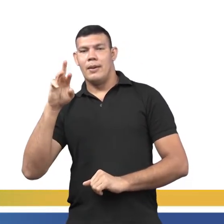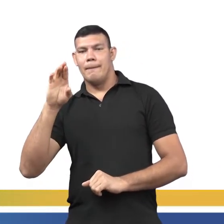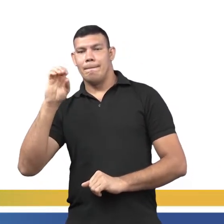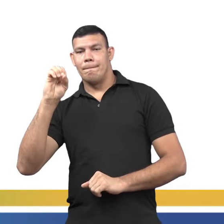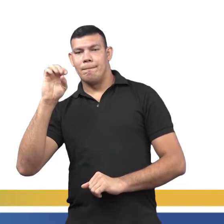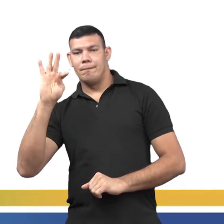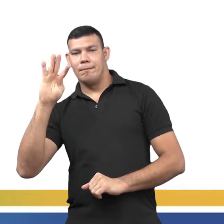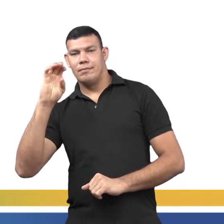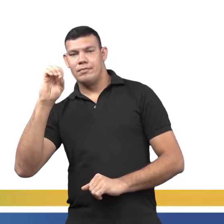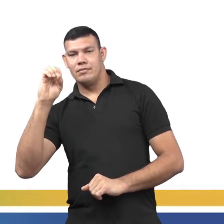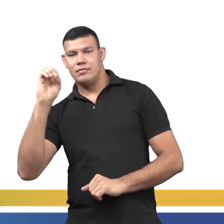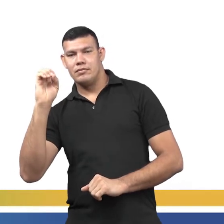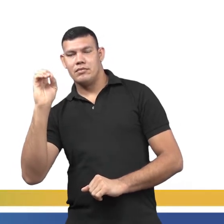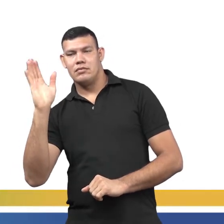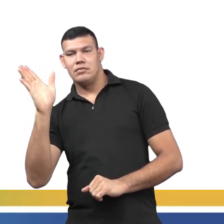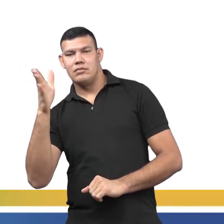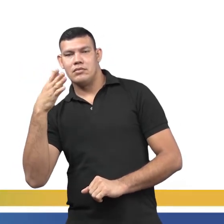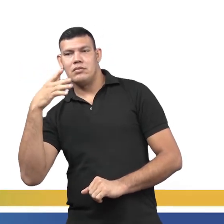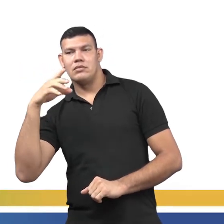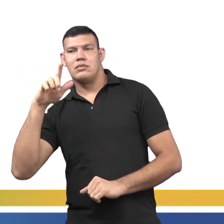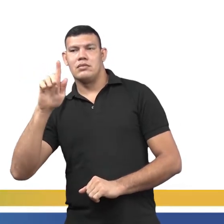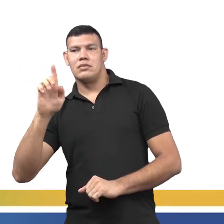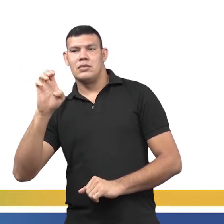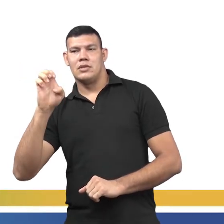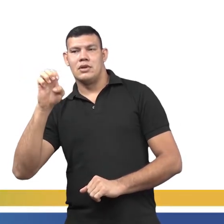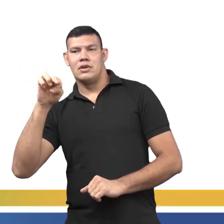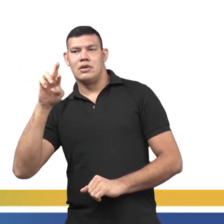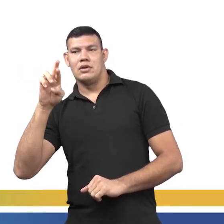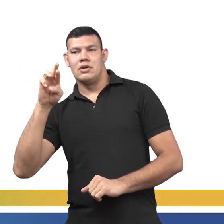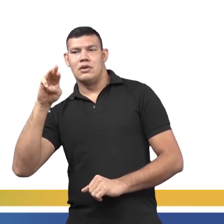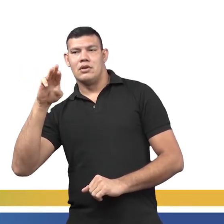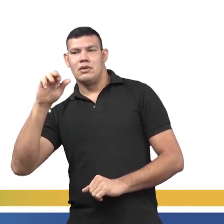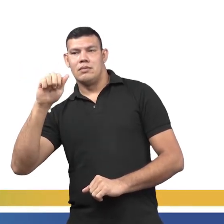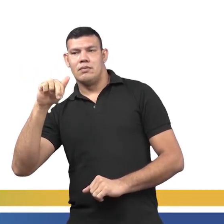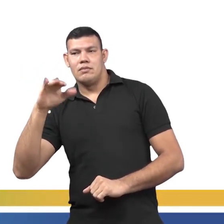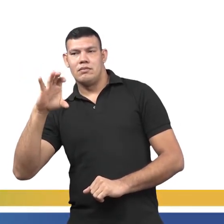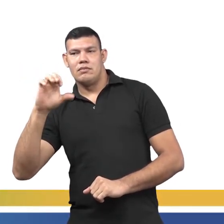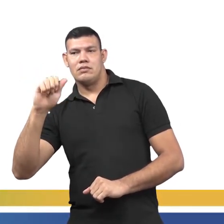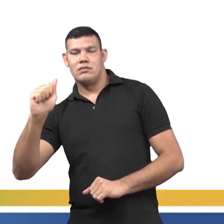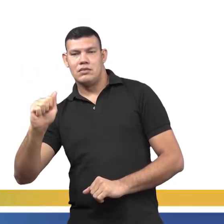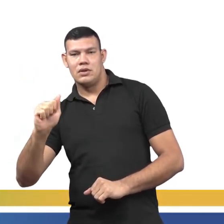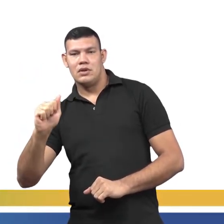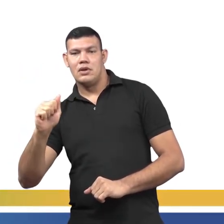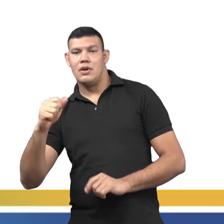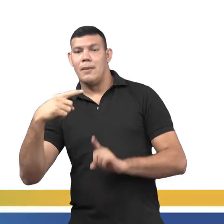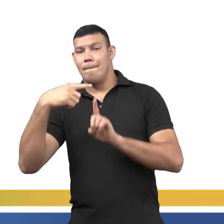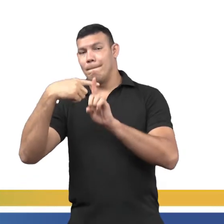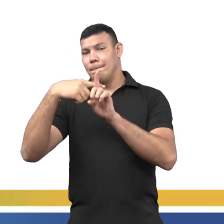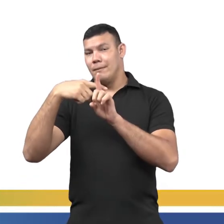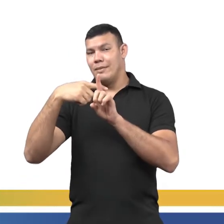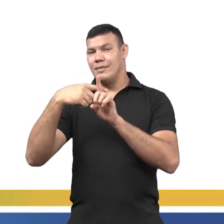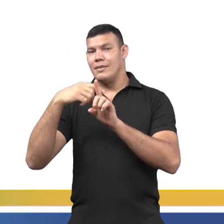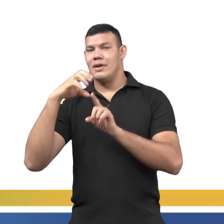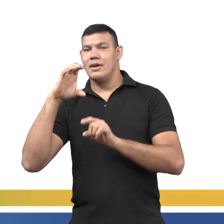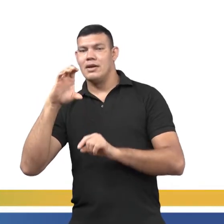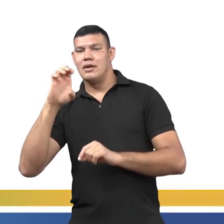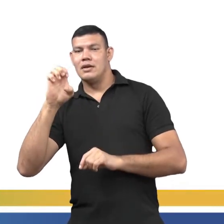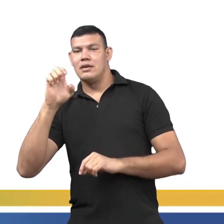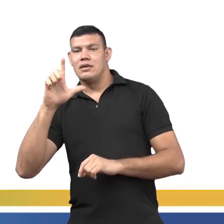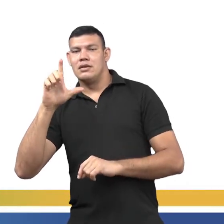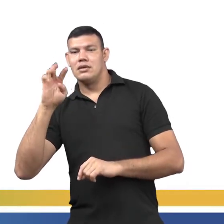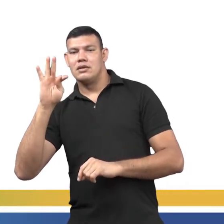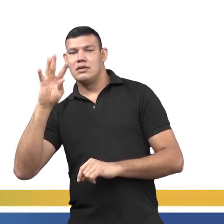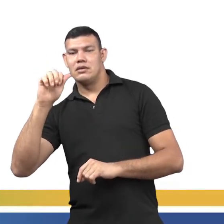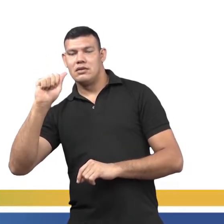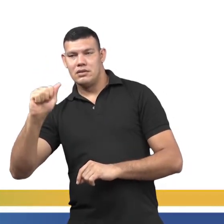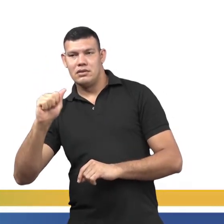que foi a primeira junção do inglês antigo, e agora nós acrescentamos o francês a essa linguagem. E isso foi o que